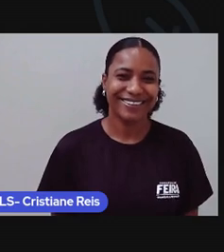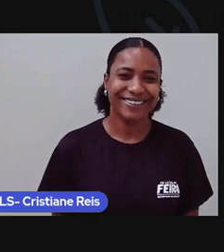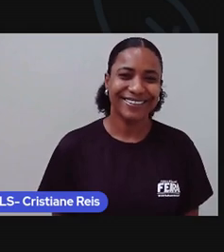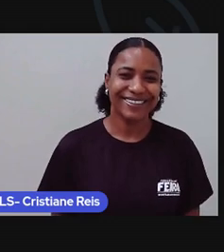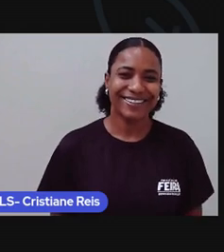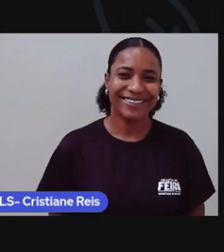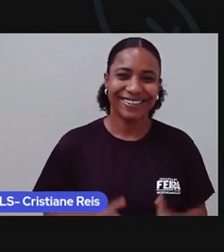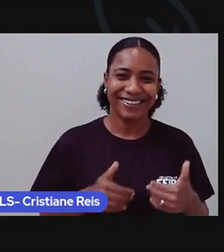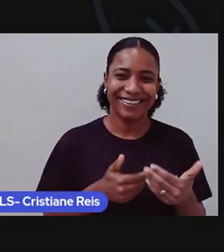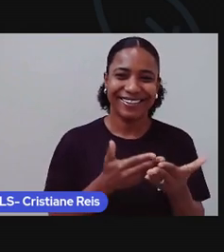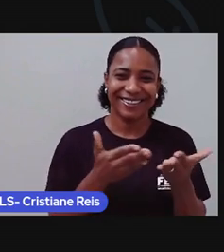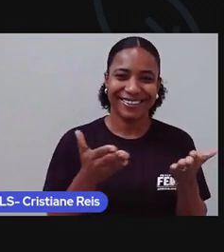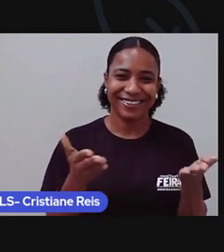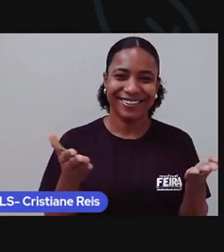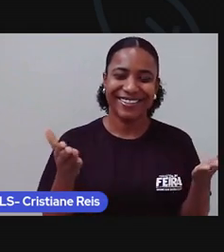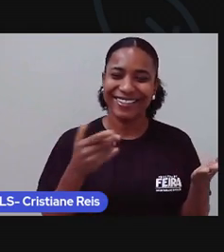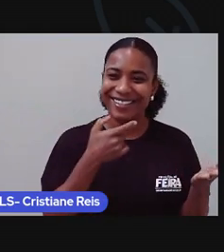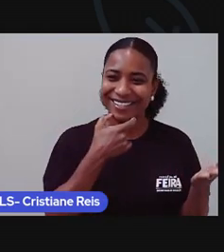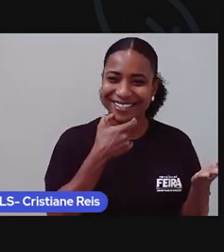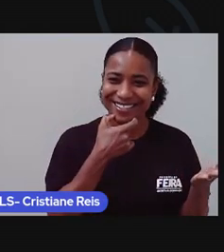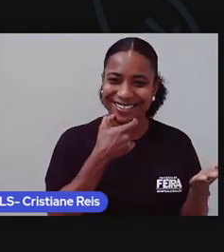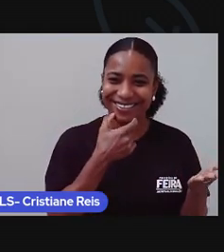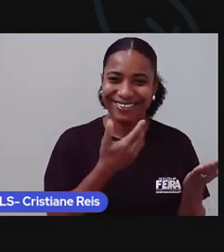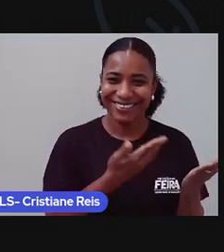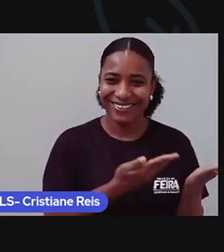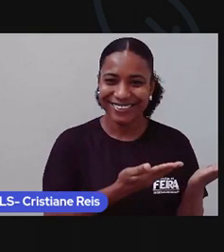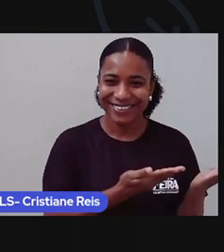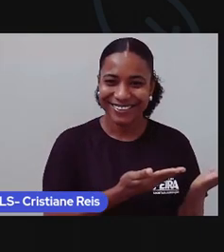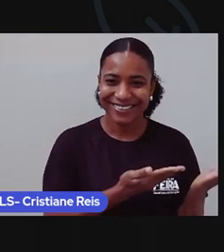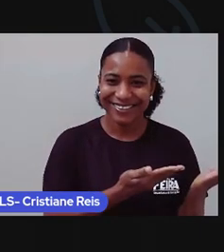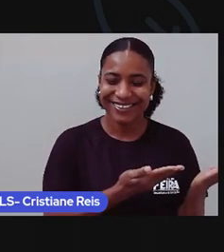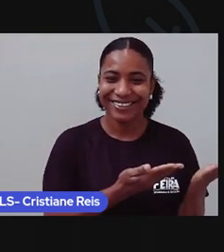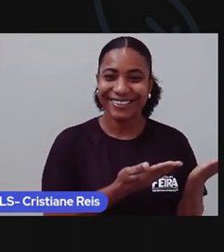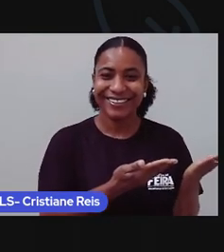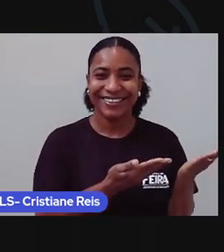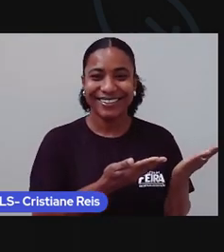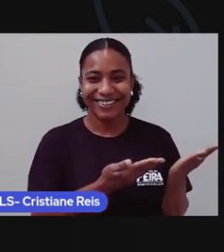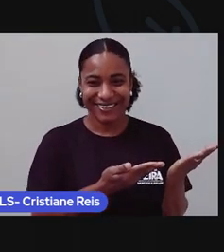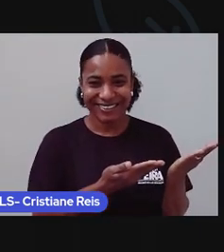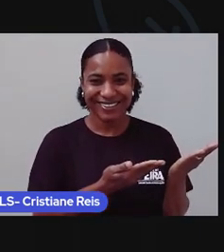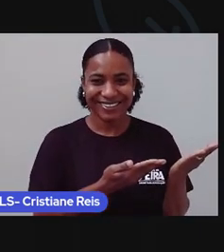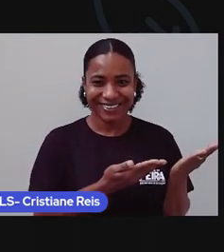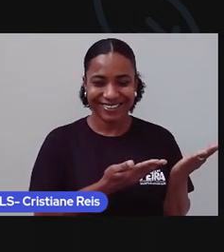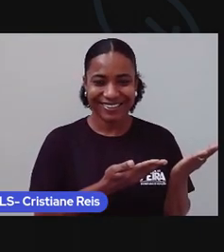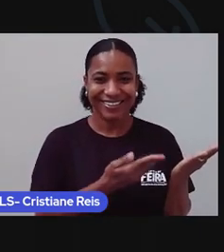Olá, todos. Eu sou Elza, sou